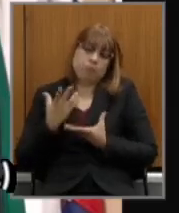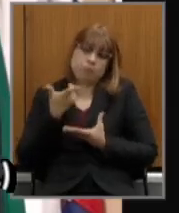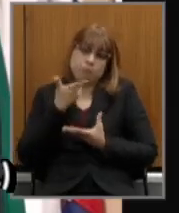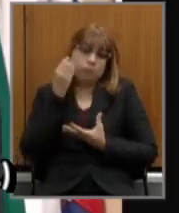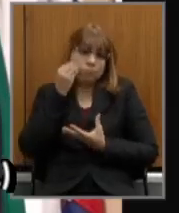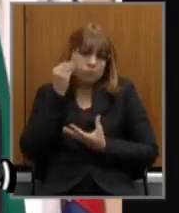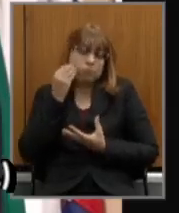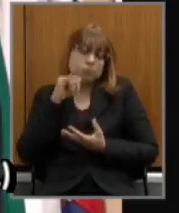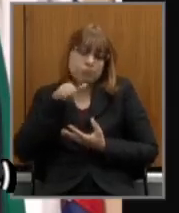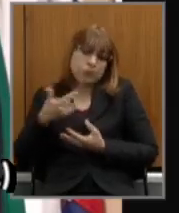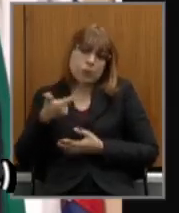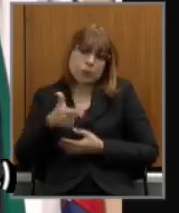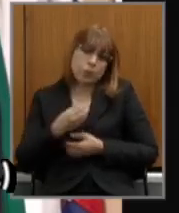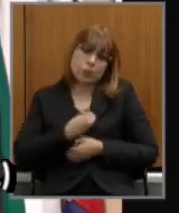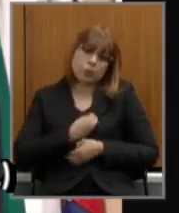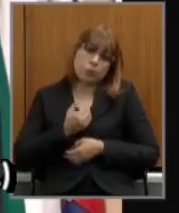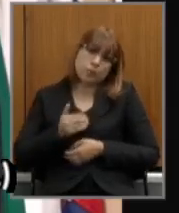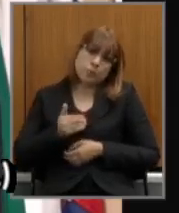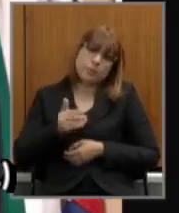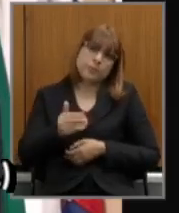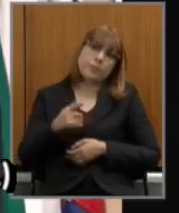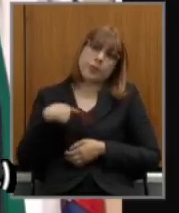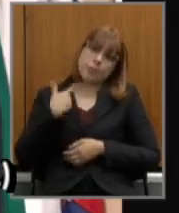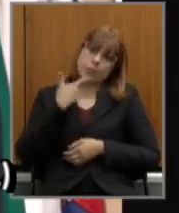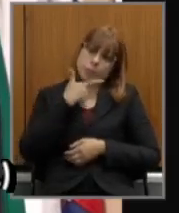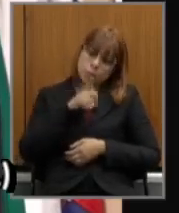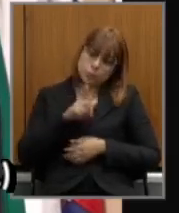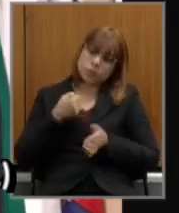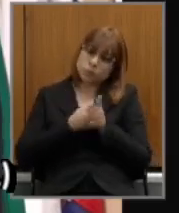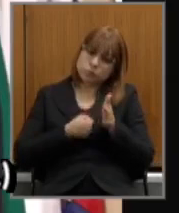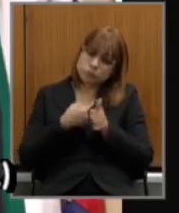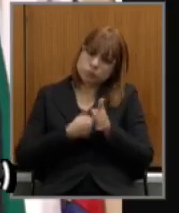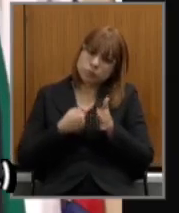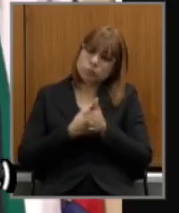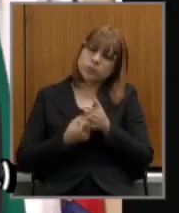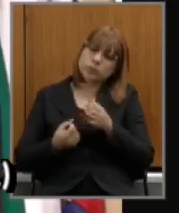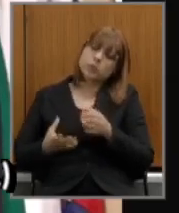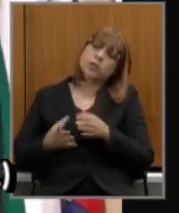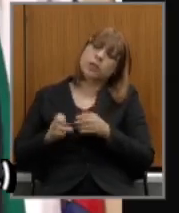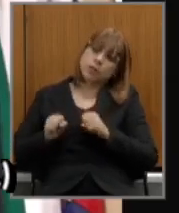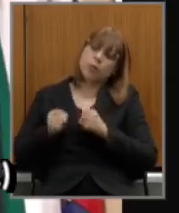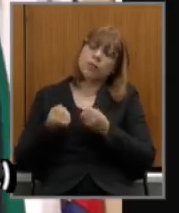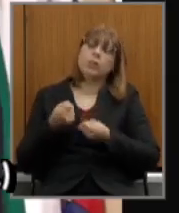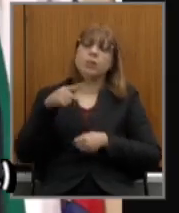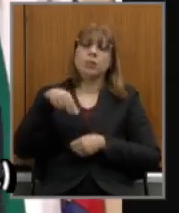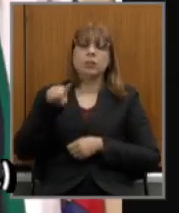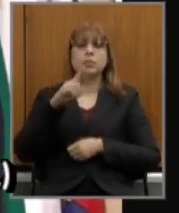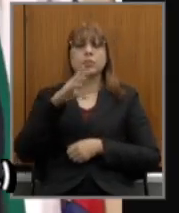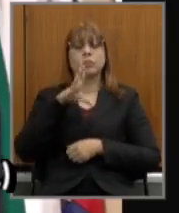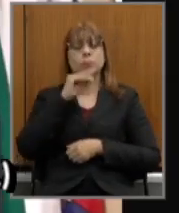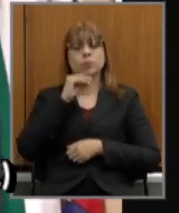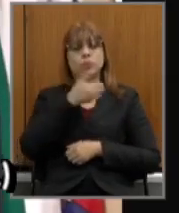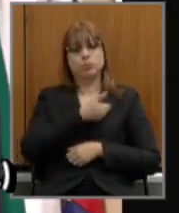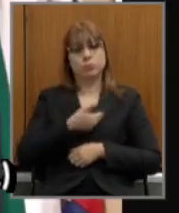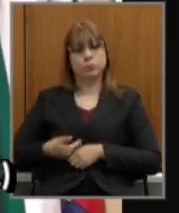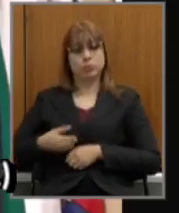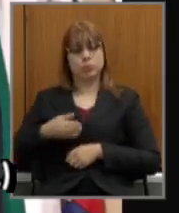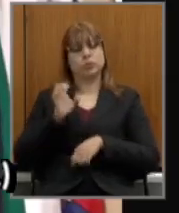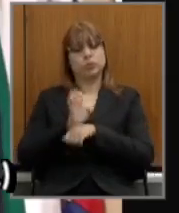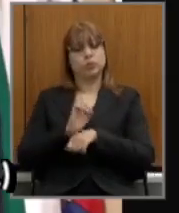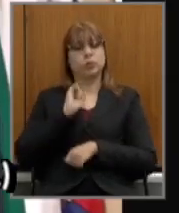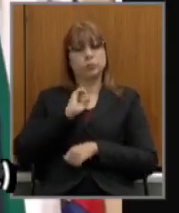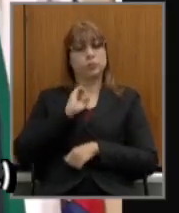chance ele me deu para me entregar nessa luta e defender os servidores público do estado de Minas Gerais mas principalmente